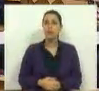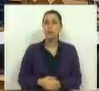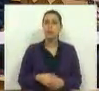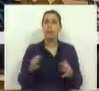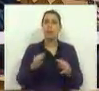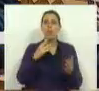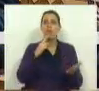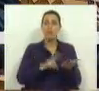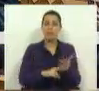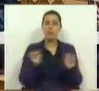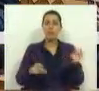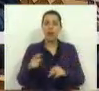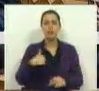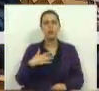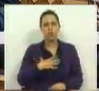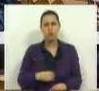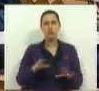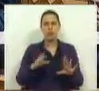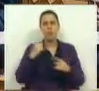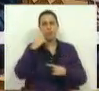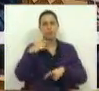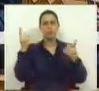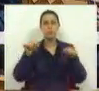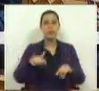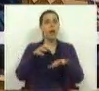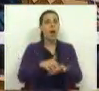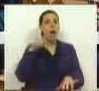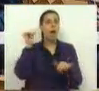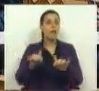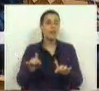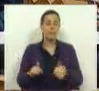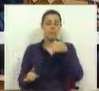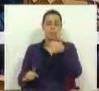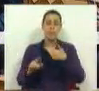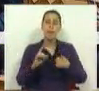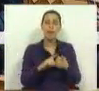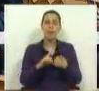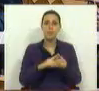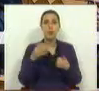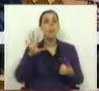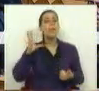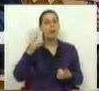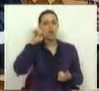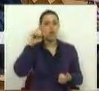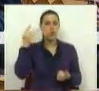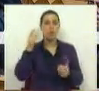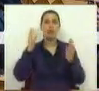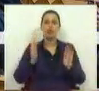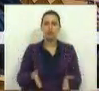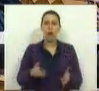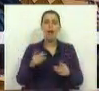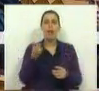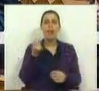houve factos que eu gostaria de trazer a esta Assembleia. Primeiro facto, o país soube que atingiu